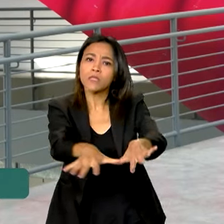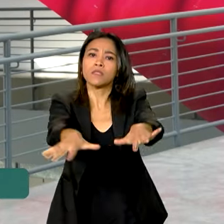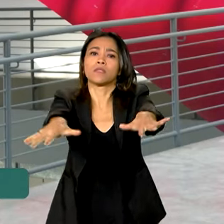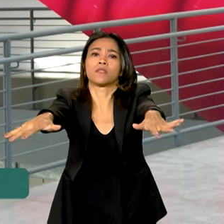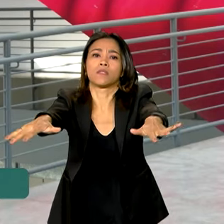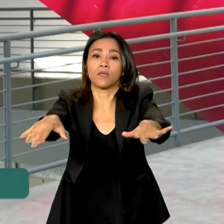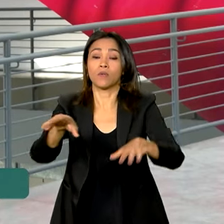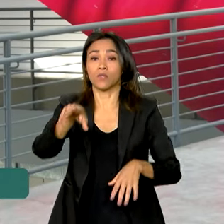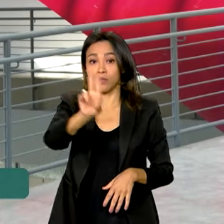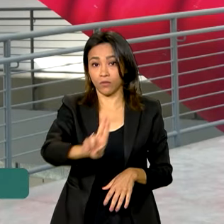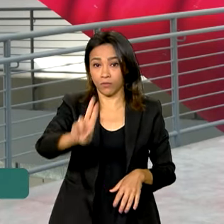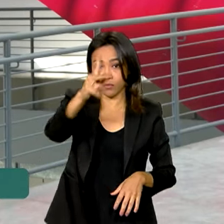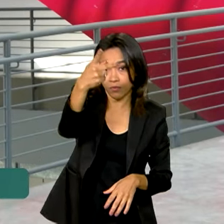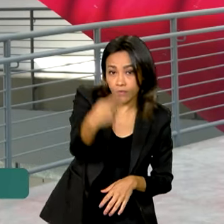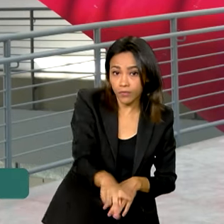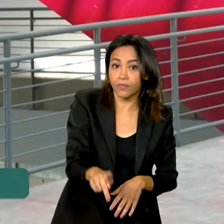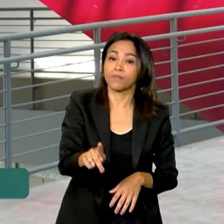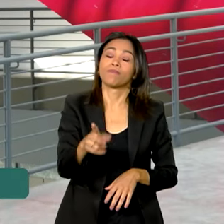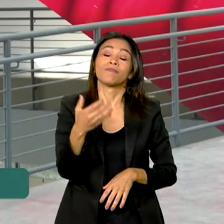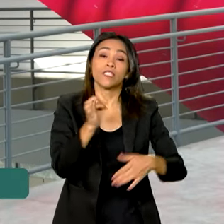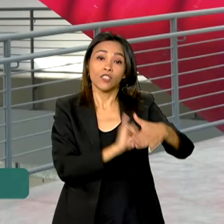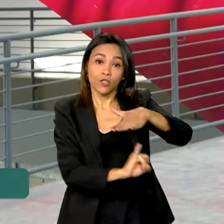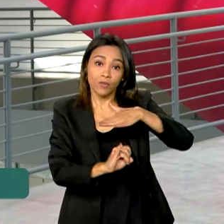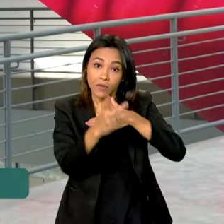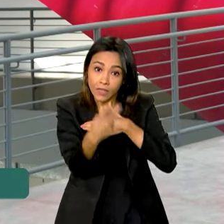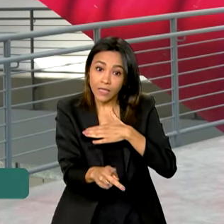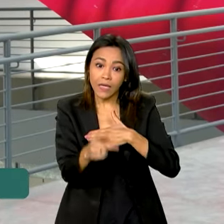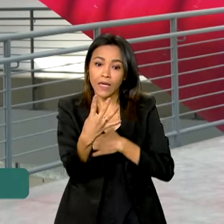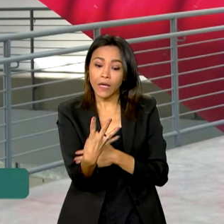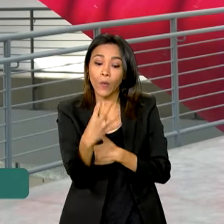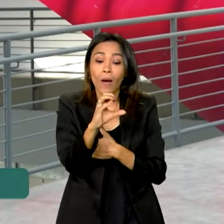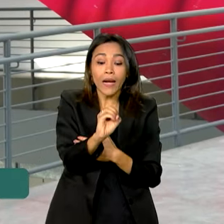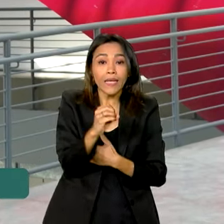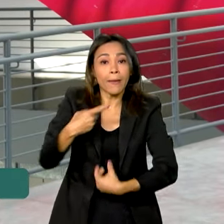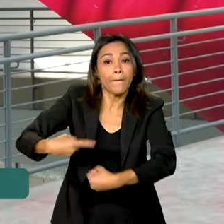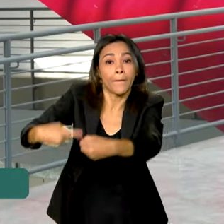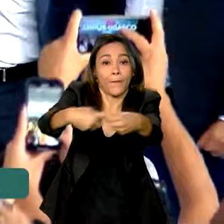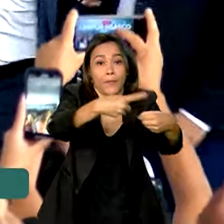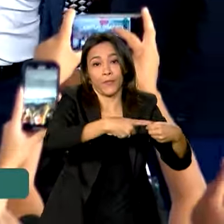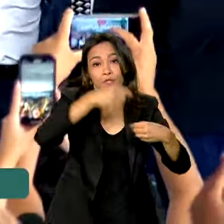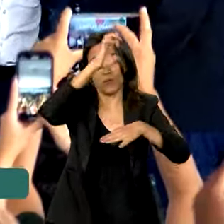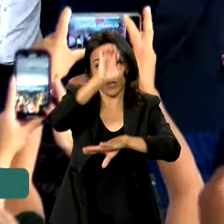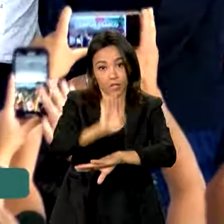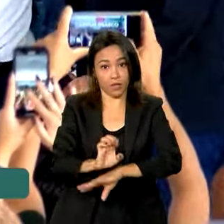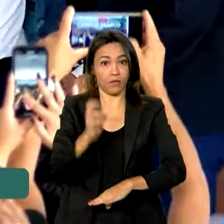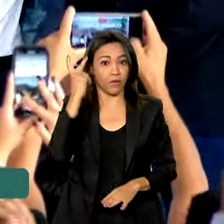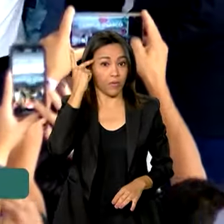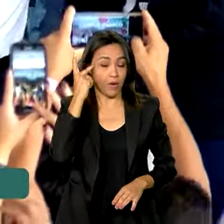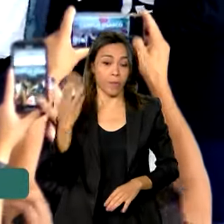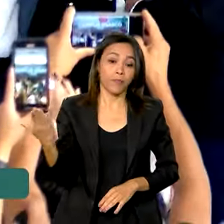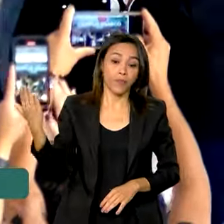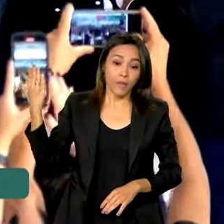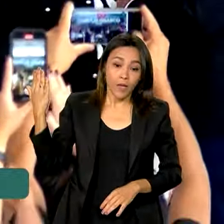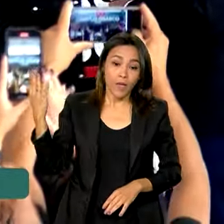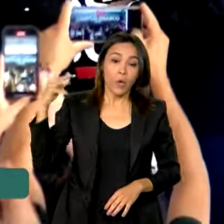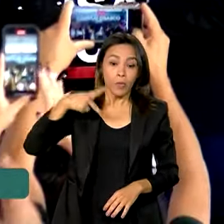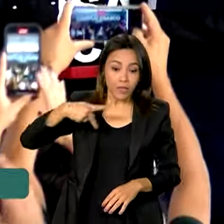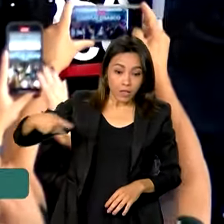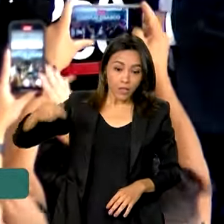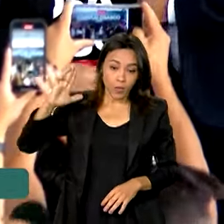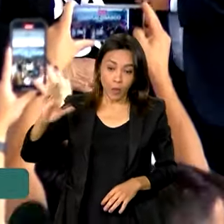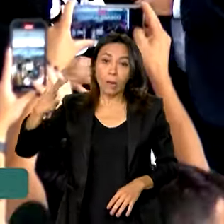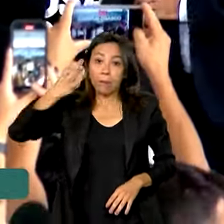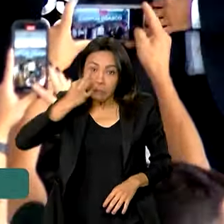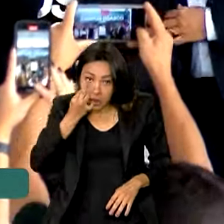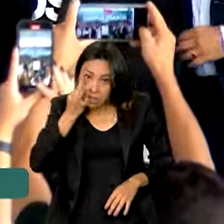das instituições presentes em 40 municípios do Estado. O presidente Lula, presente no